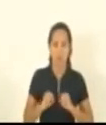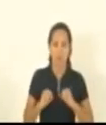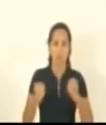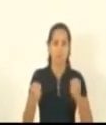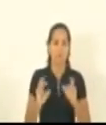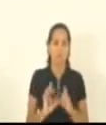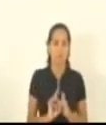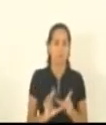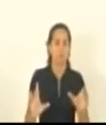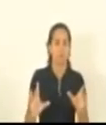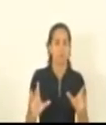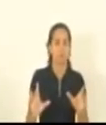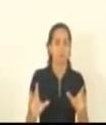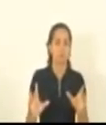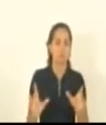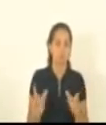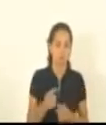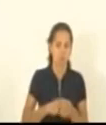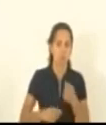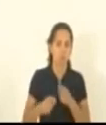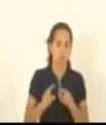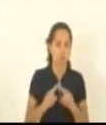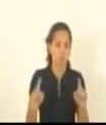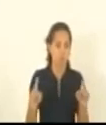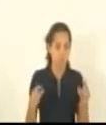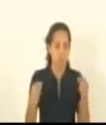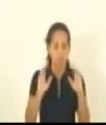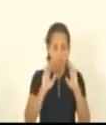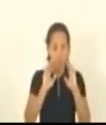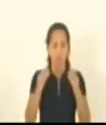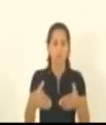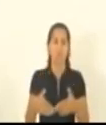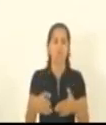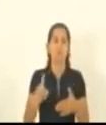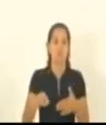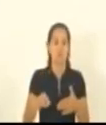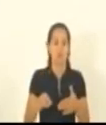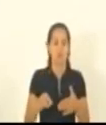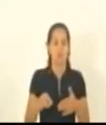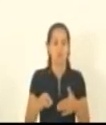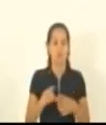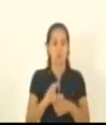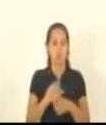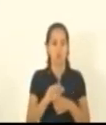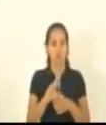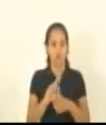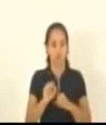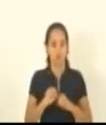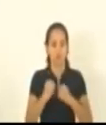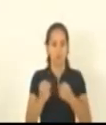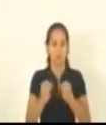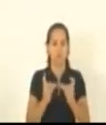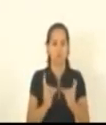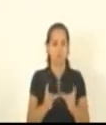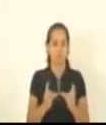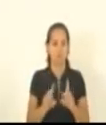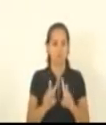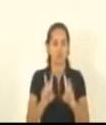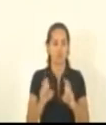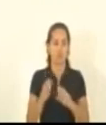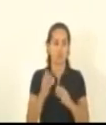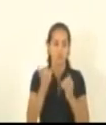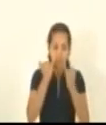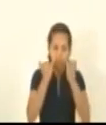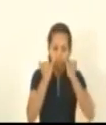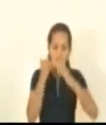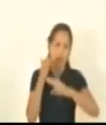econômico, mas nesse caso específico, a gente tem que privilegiar o que nos traz o Código de Defesa do Consumidor, sobretudo no acesso à informação e